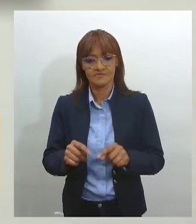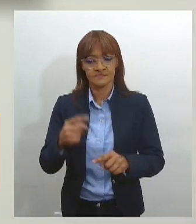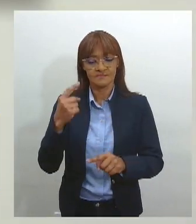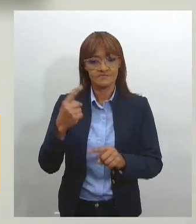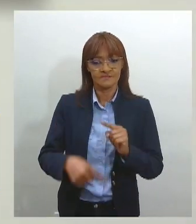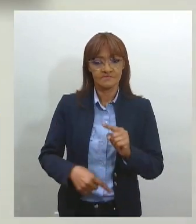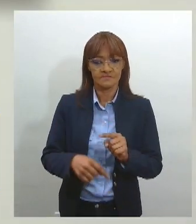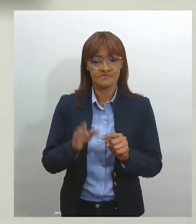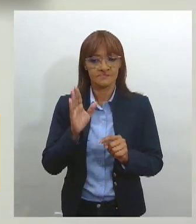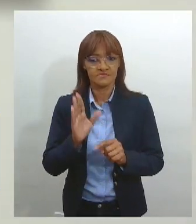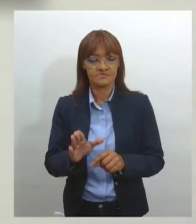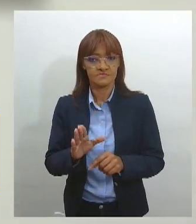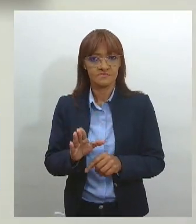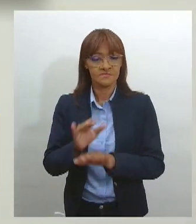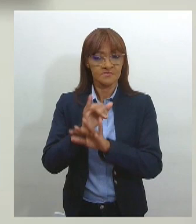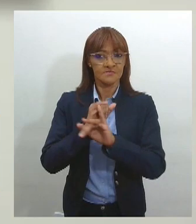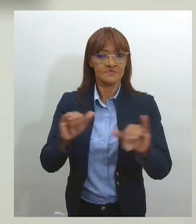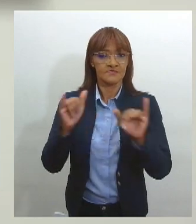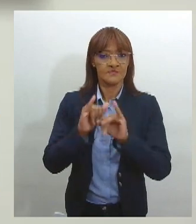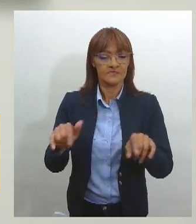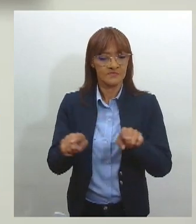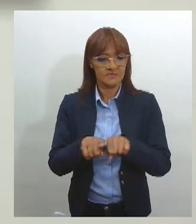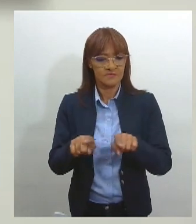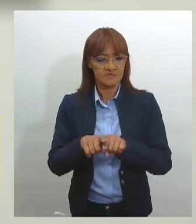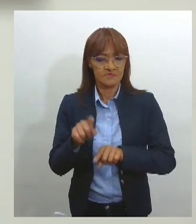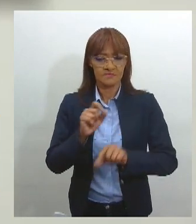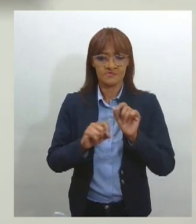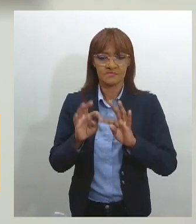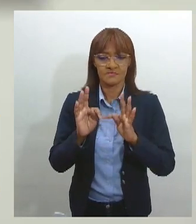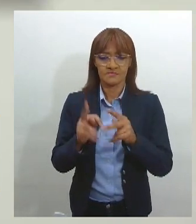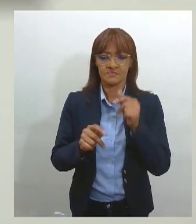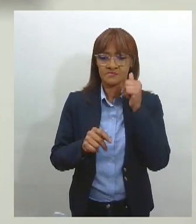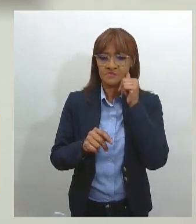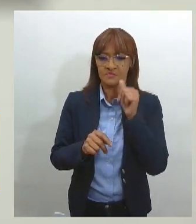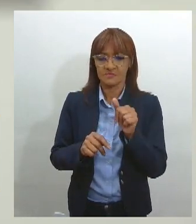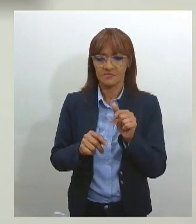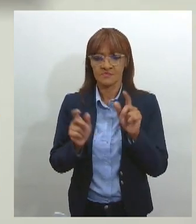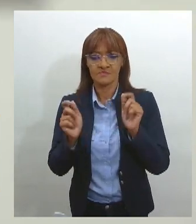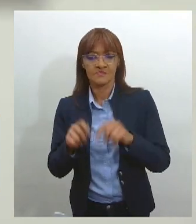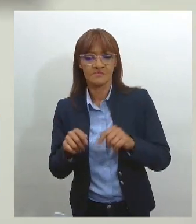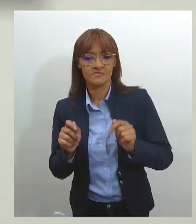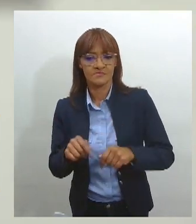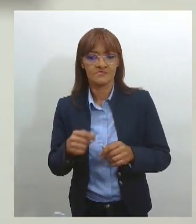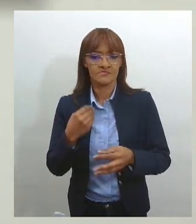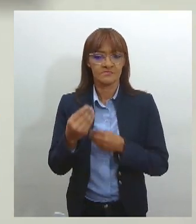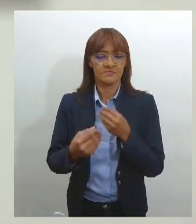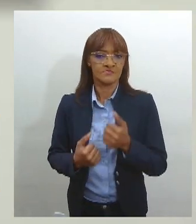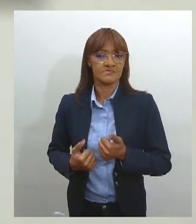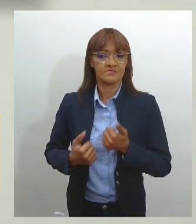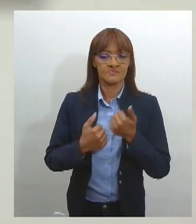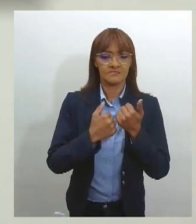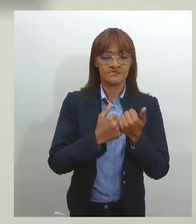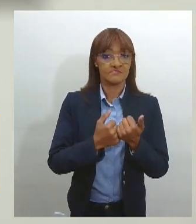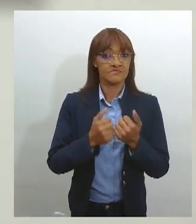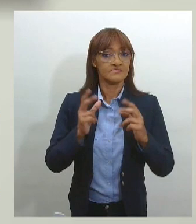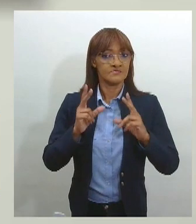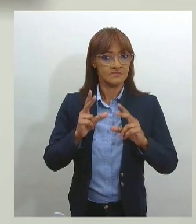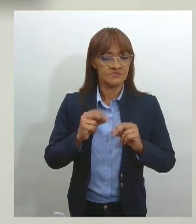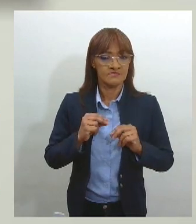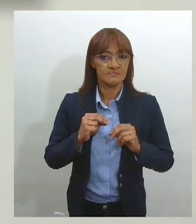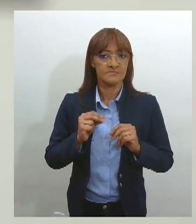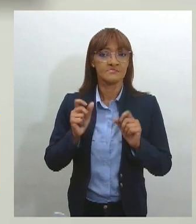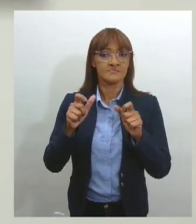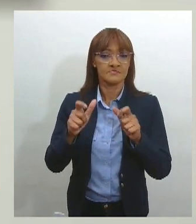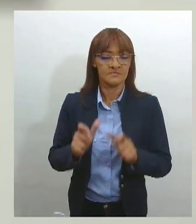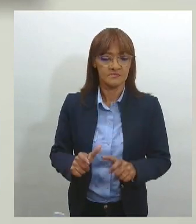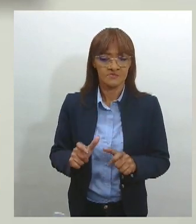informar as mulheres onde elas podem buscar apoio, qual a rede de apoio em cada estado que